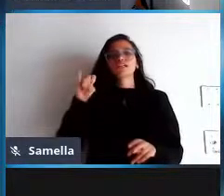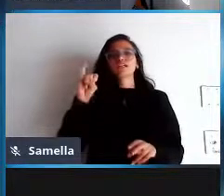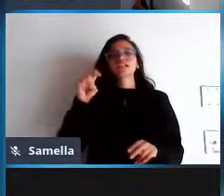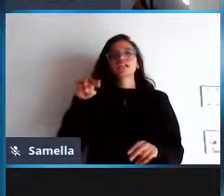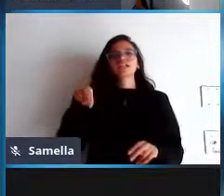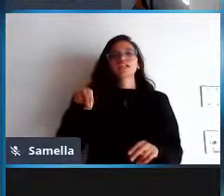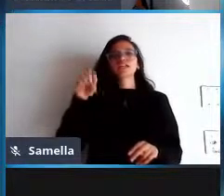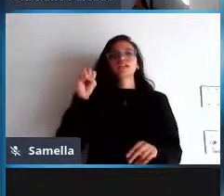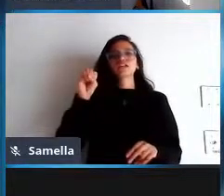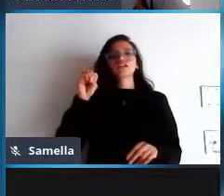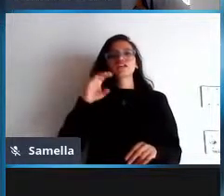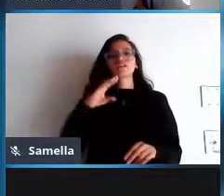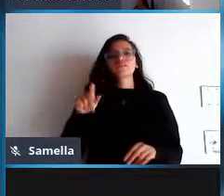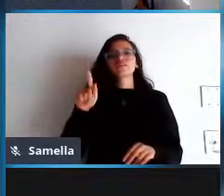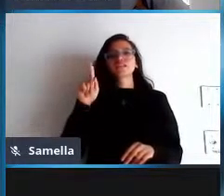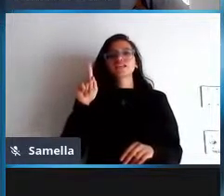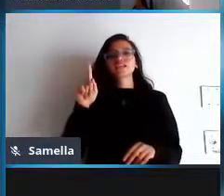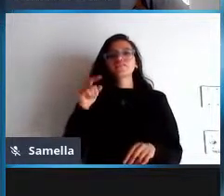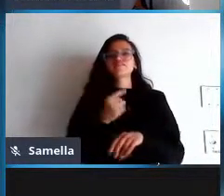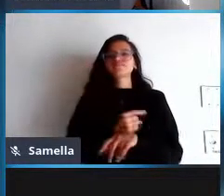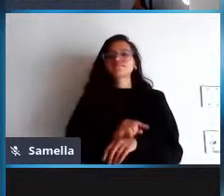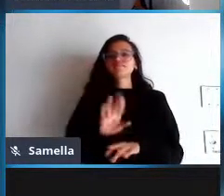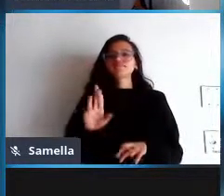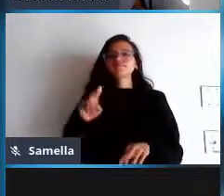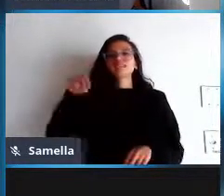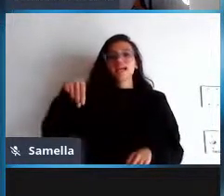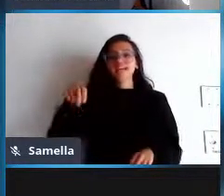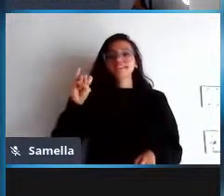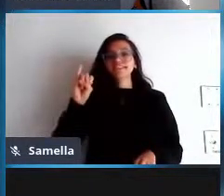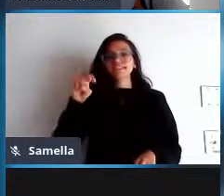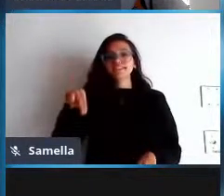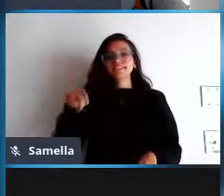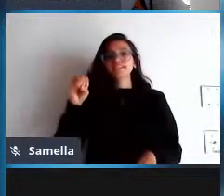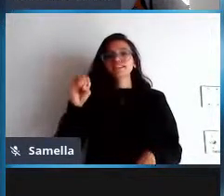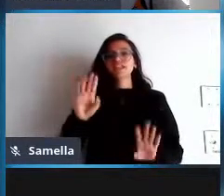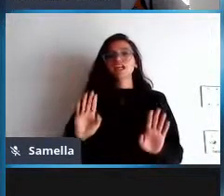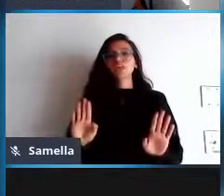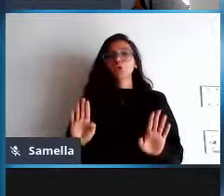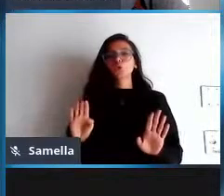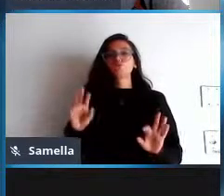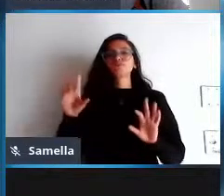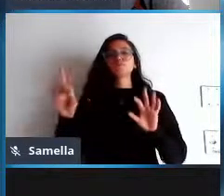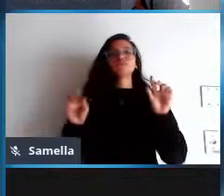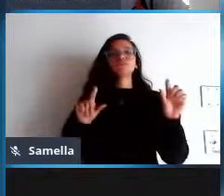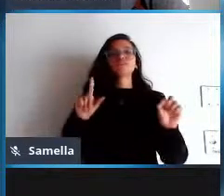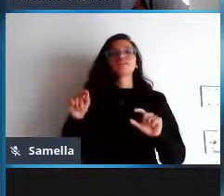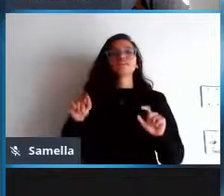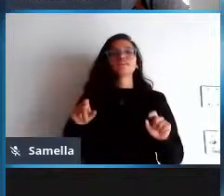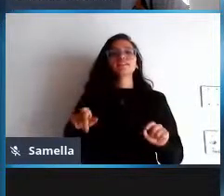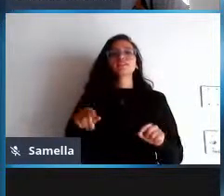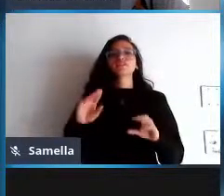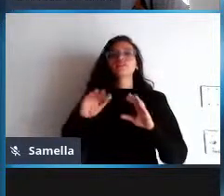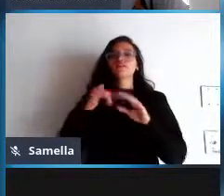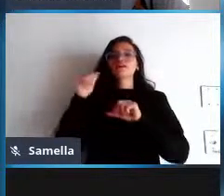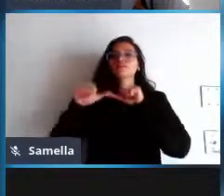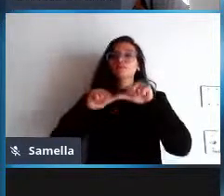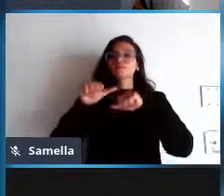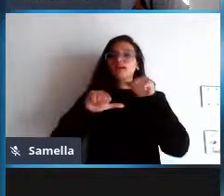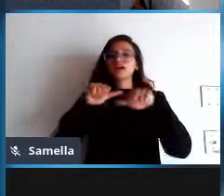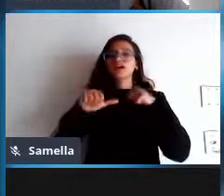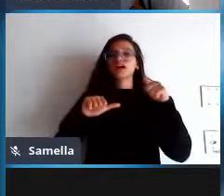15 segundos se ele não responder nós teremos que pular para um outro nome como foi acordado em nossos